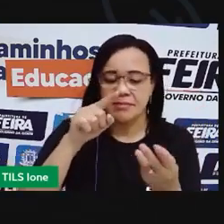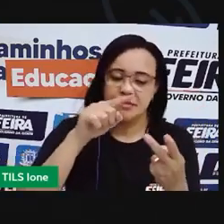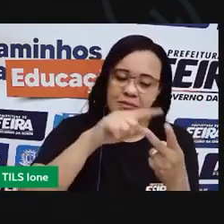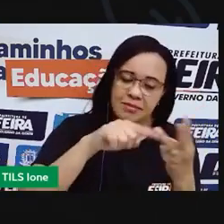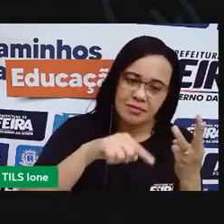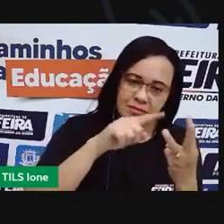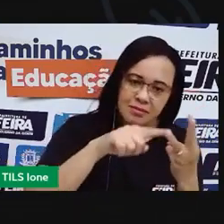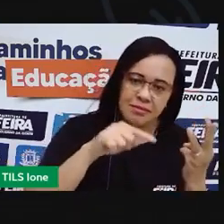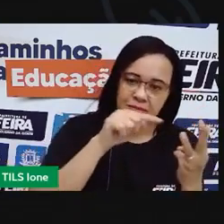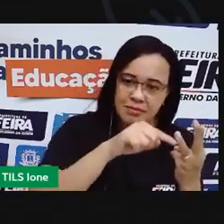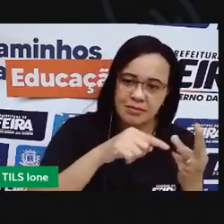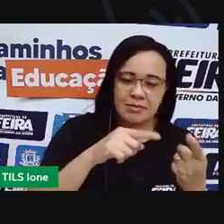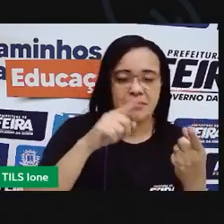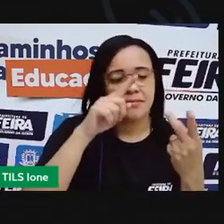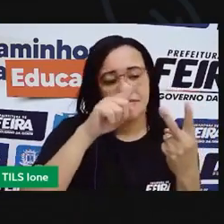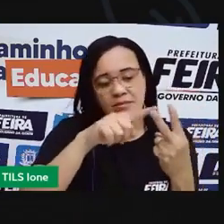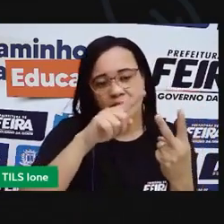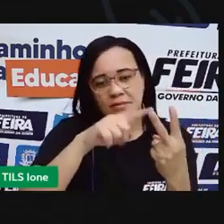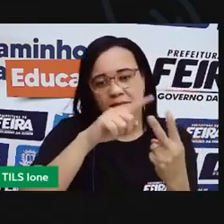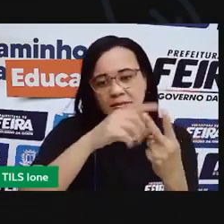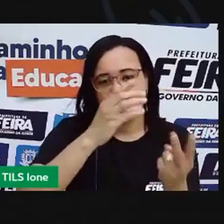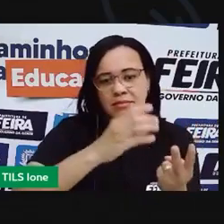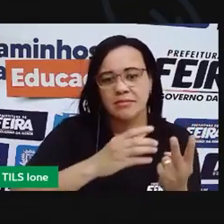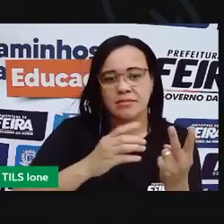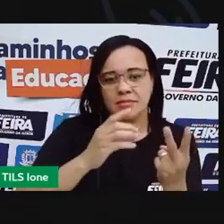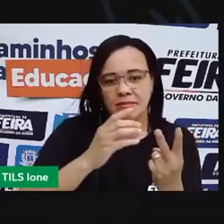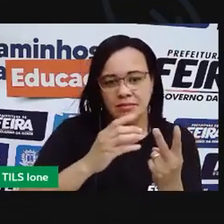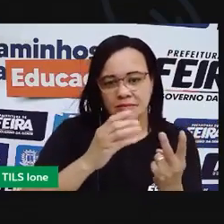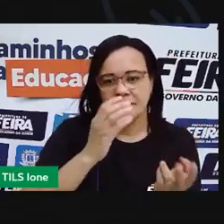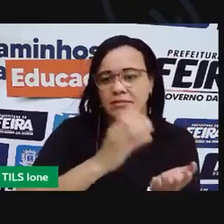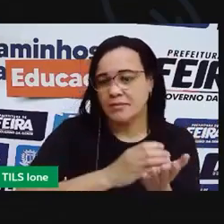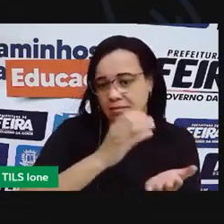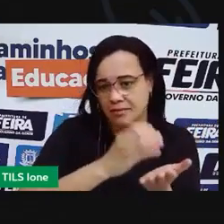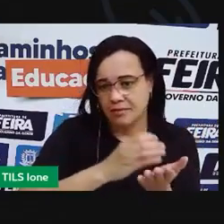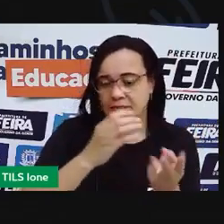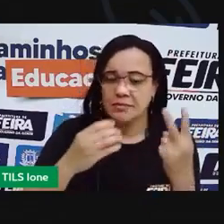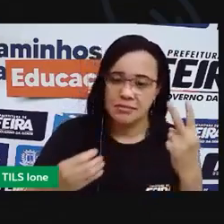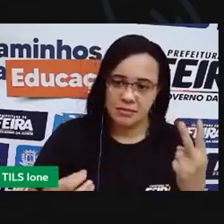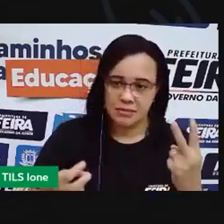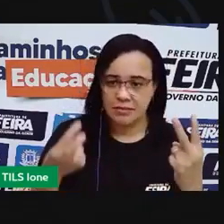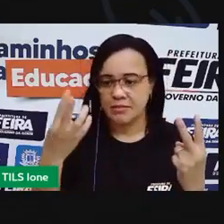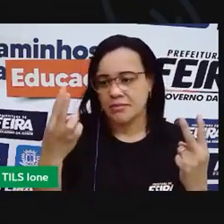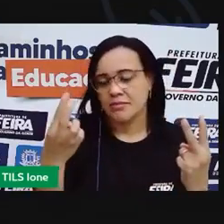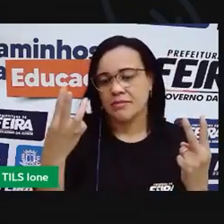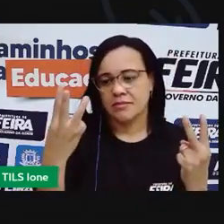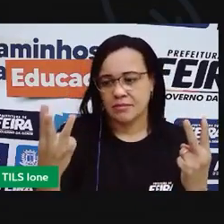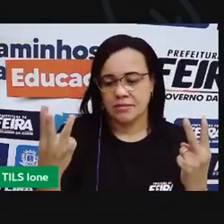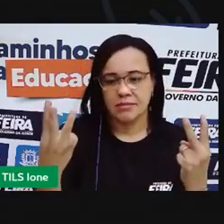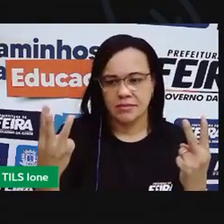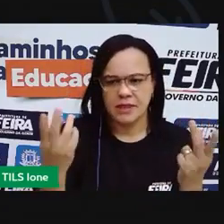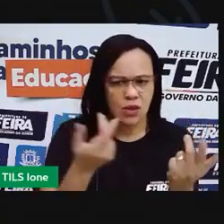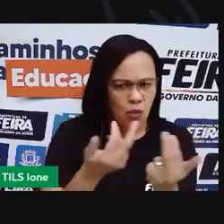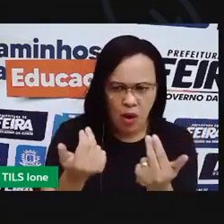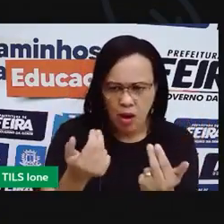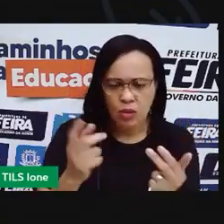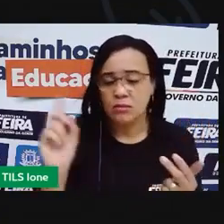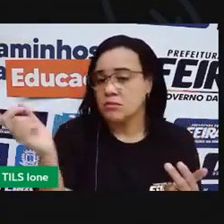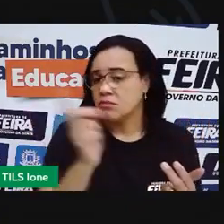copos e nessa outra filha um dois copos não é a mesma quantidade